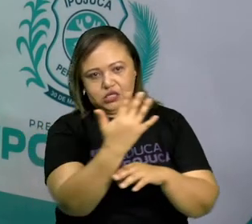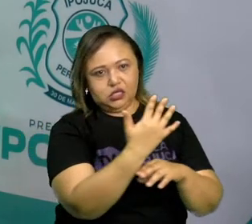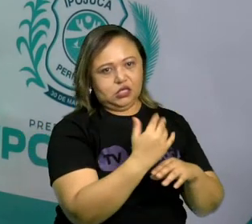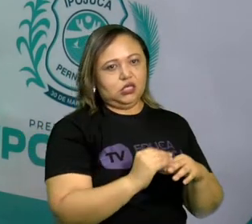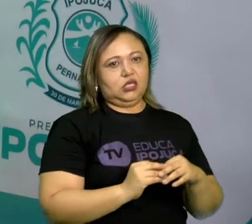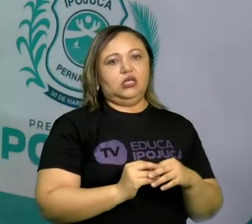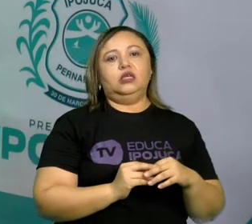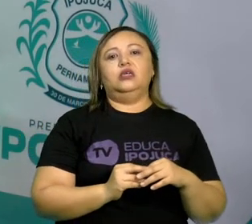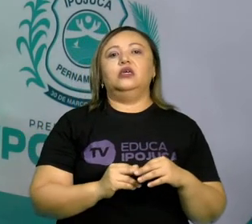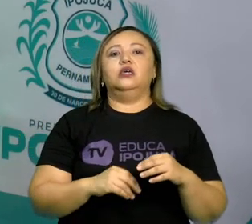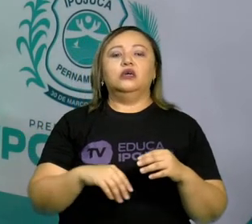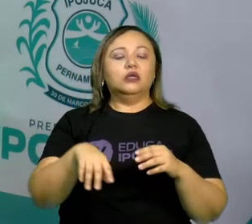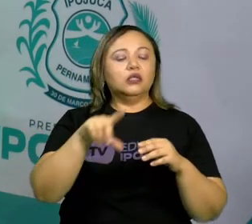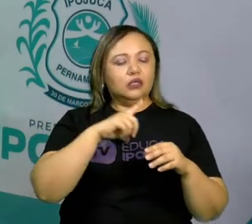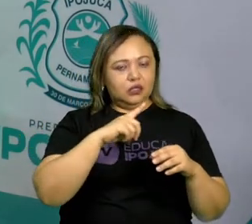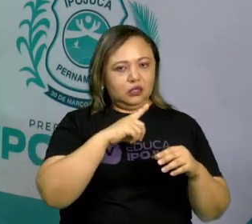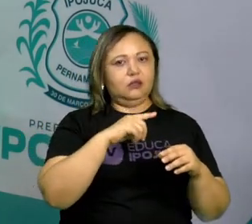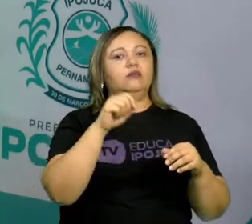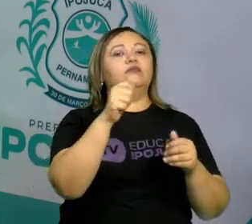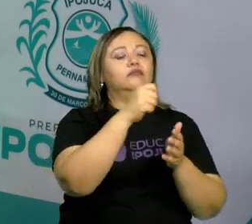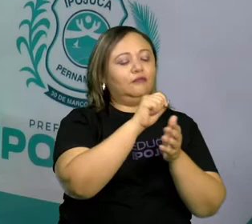mural das nossas casas, tá certo?